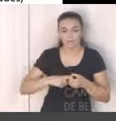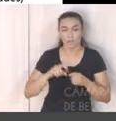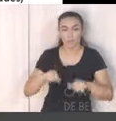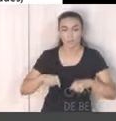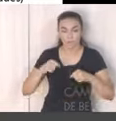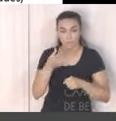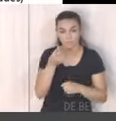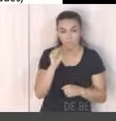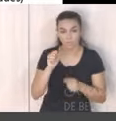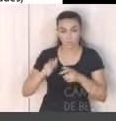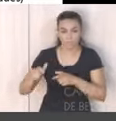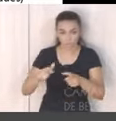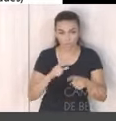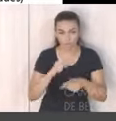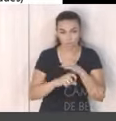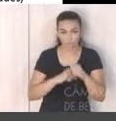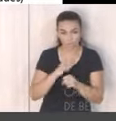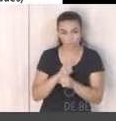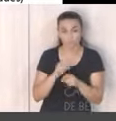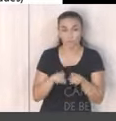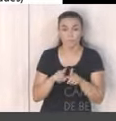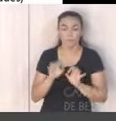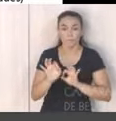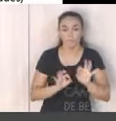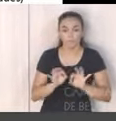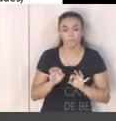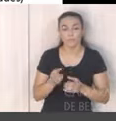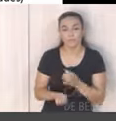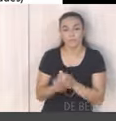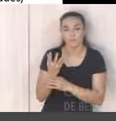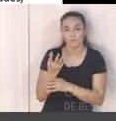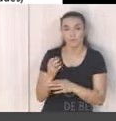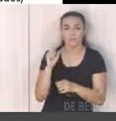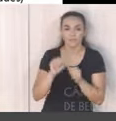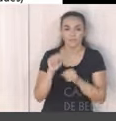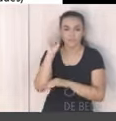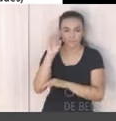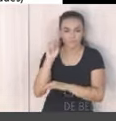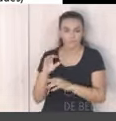unidades ano e projetos complementares em plantação de sinalização nos parques.